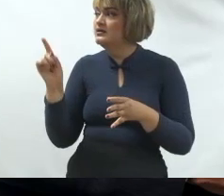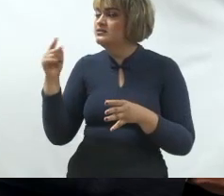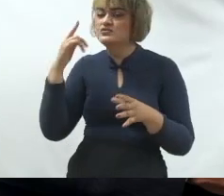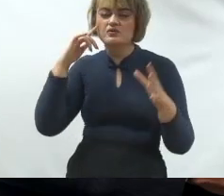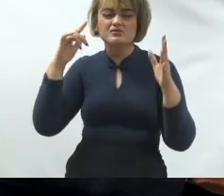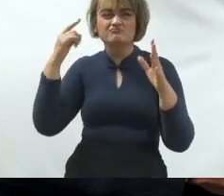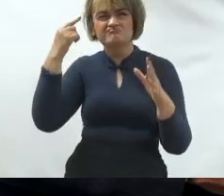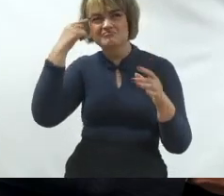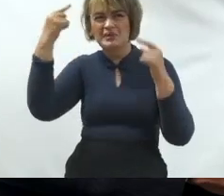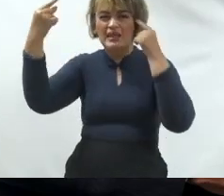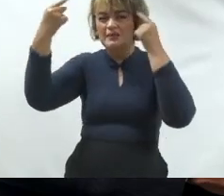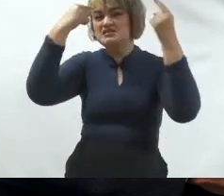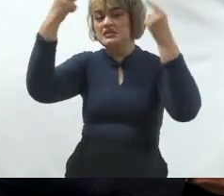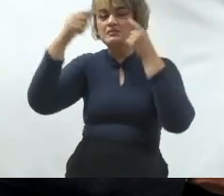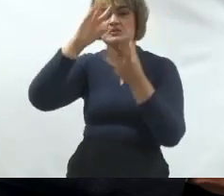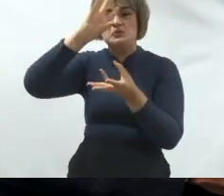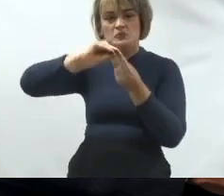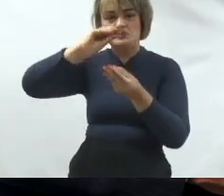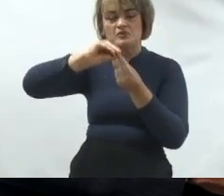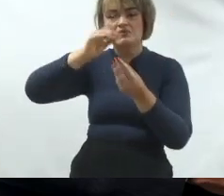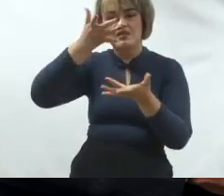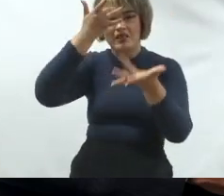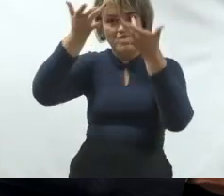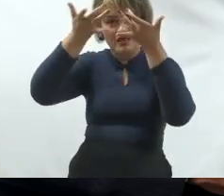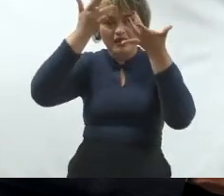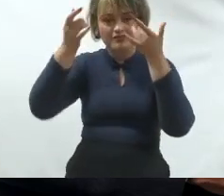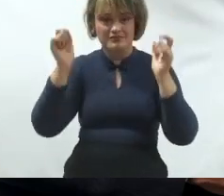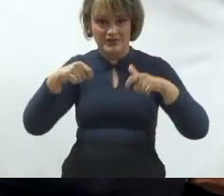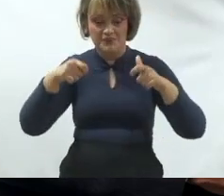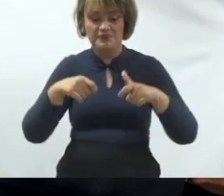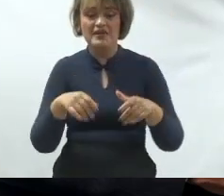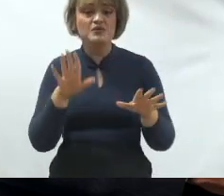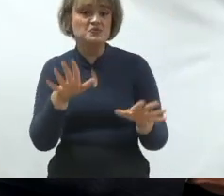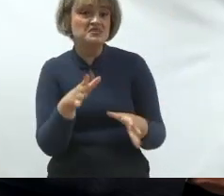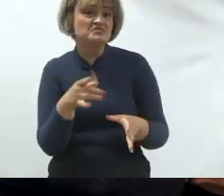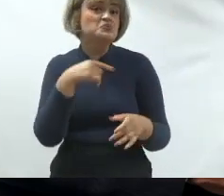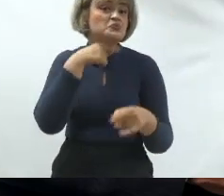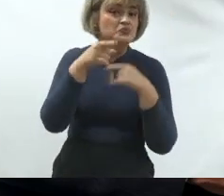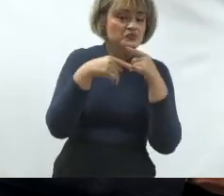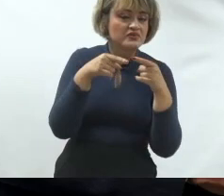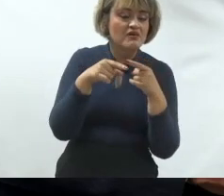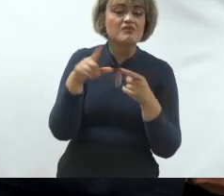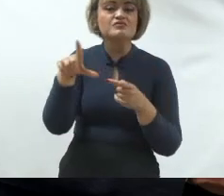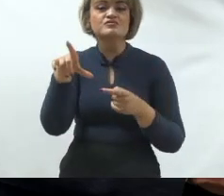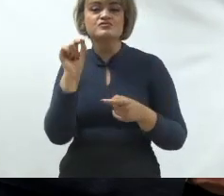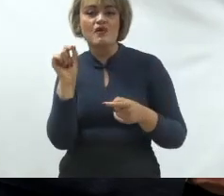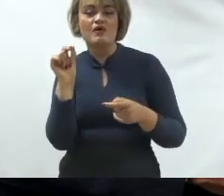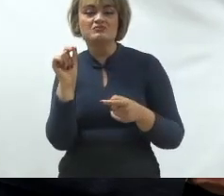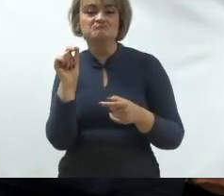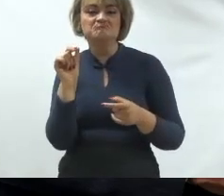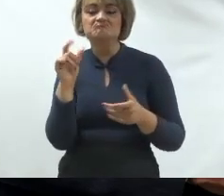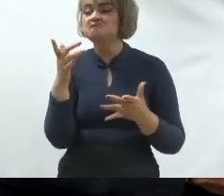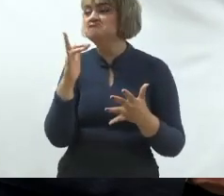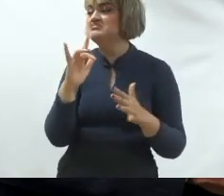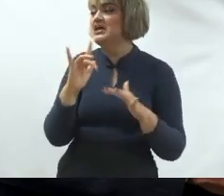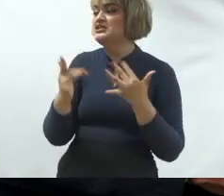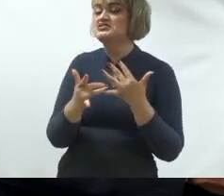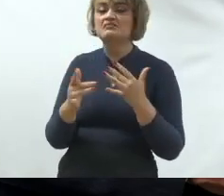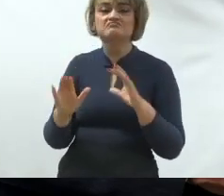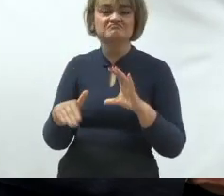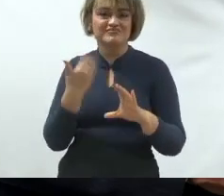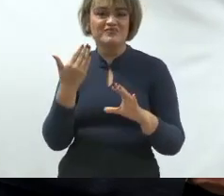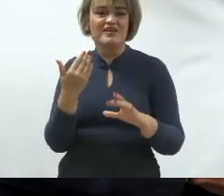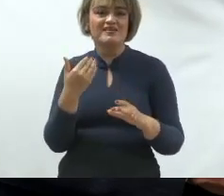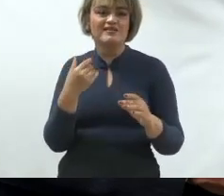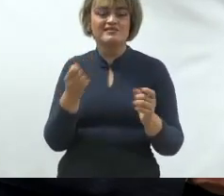mentais para que vocês possam guardar na memória aquilo que é importante. E aquilo que tiver de dúvida, escolhe a rede que você quiser conversar comigo, manda um direct. Então, a gente